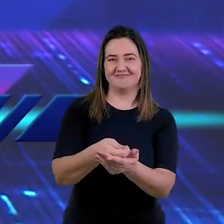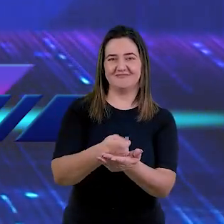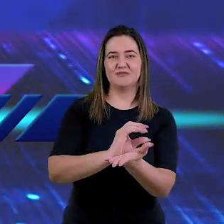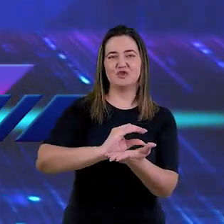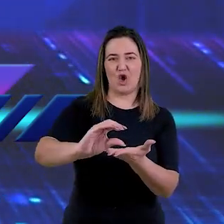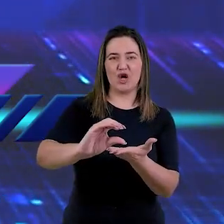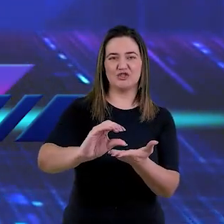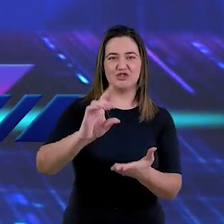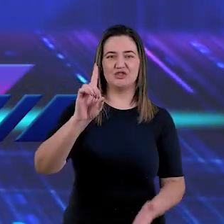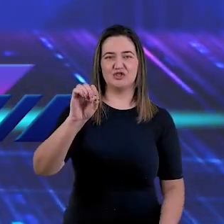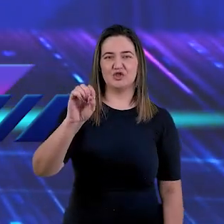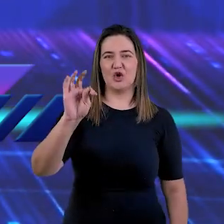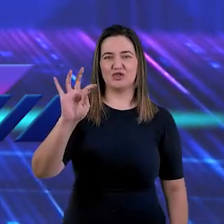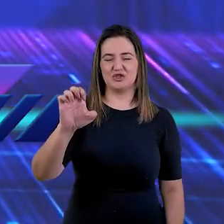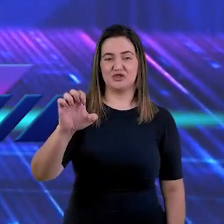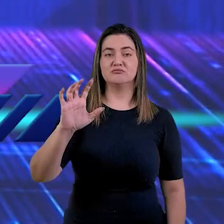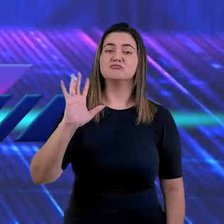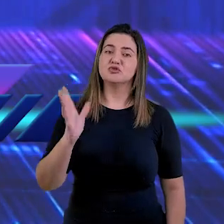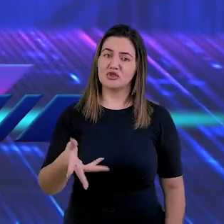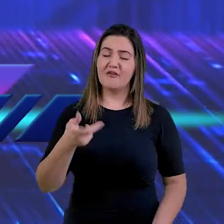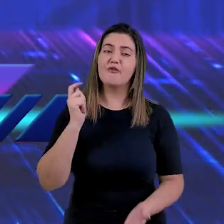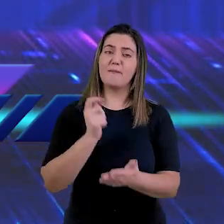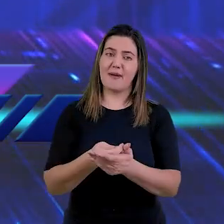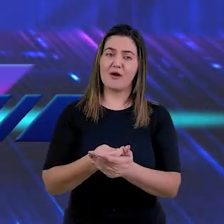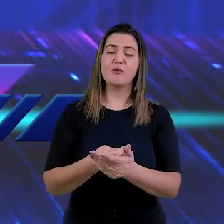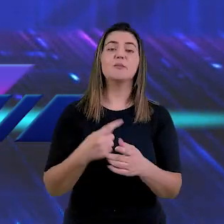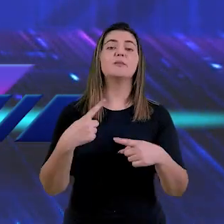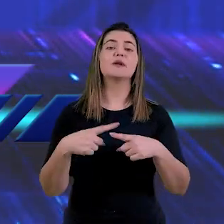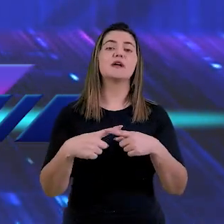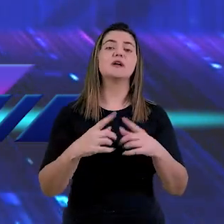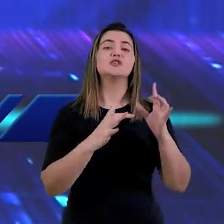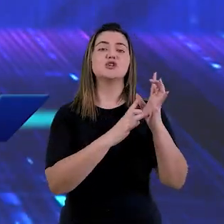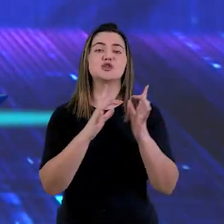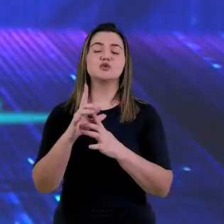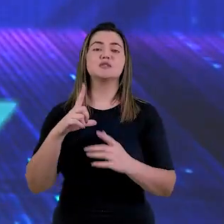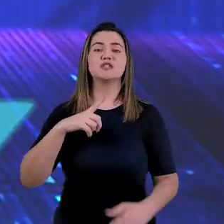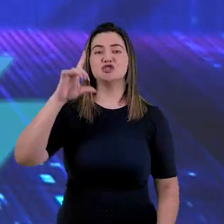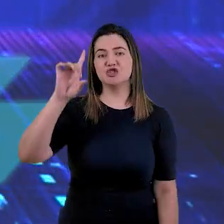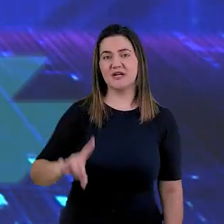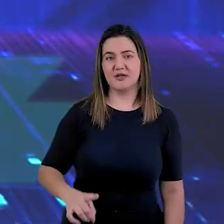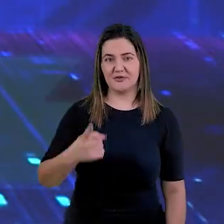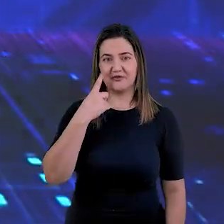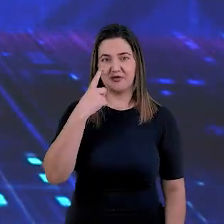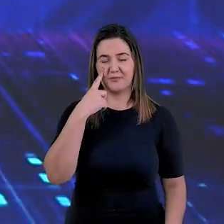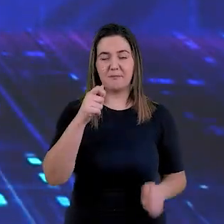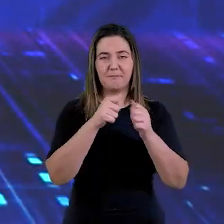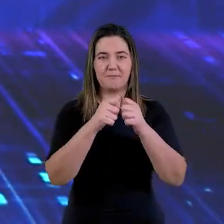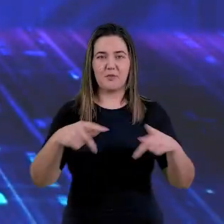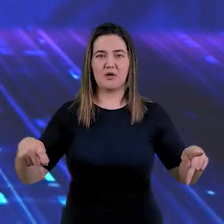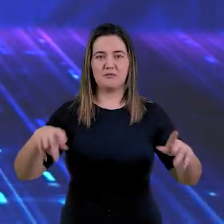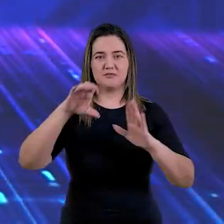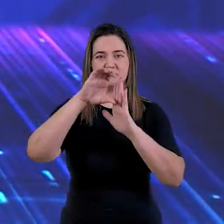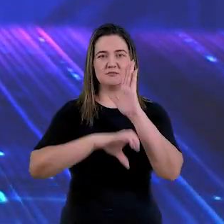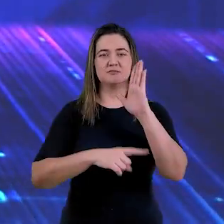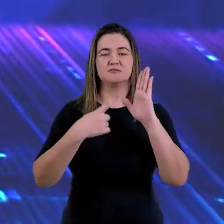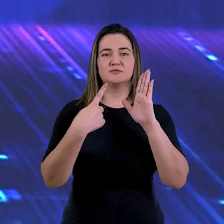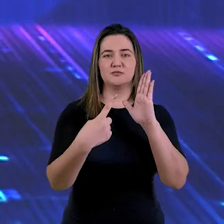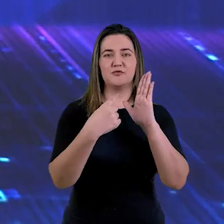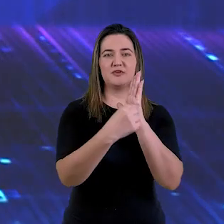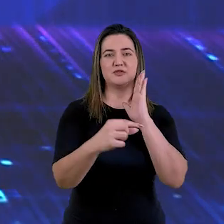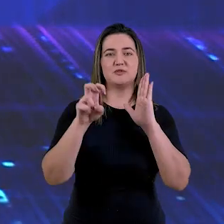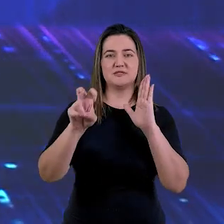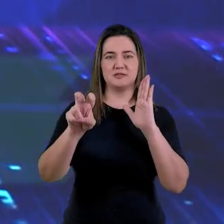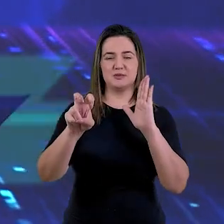também foi pago para que Jesus tivesse direito de ter a sua igreja. Olha o que está escrito em Apocalipse, capítulo 1,